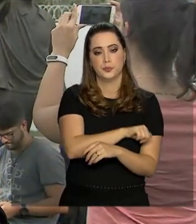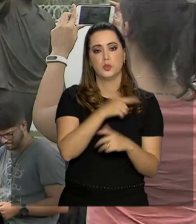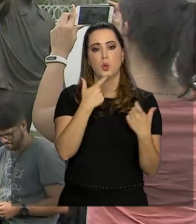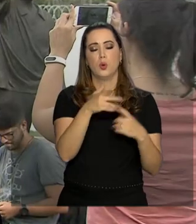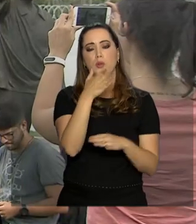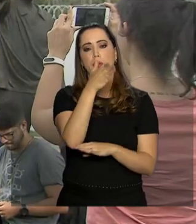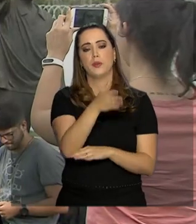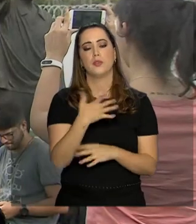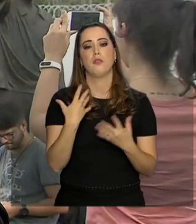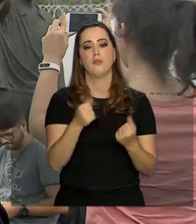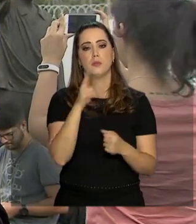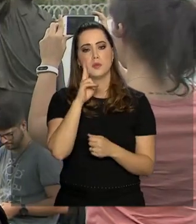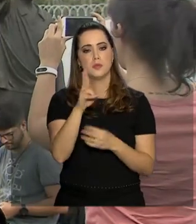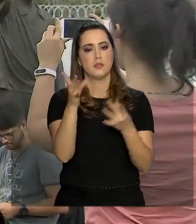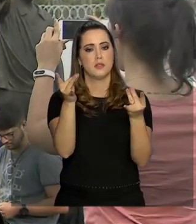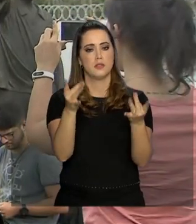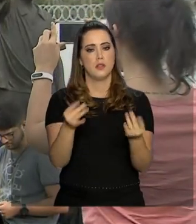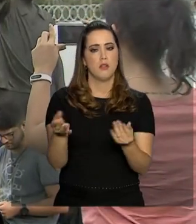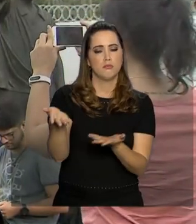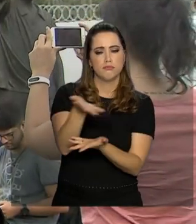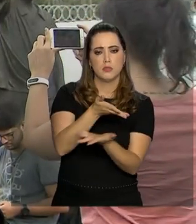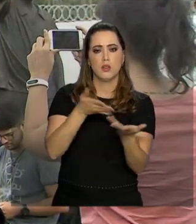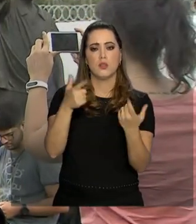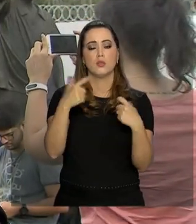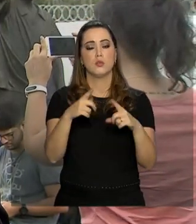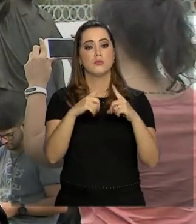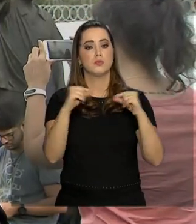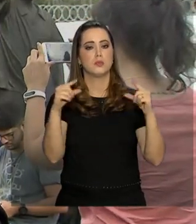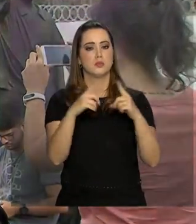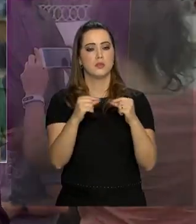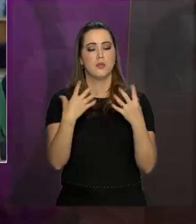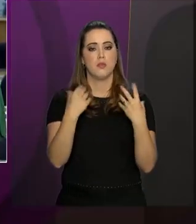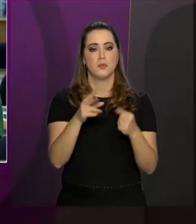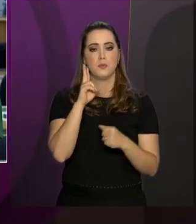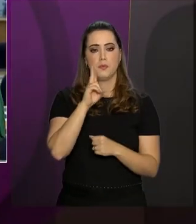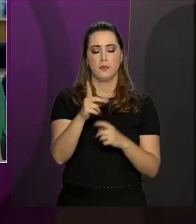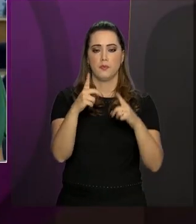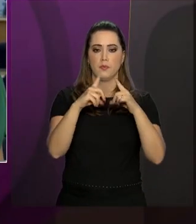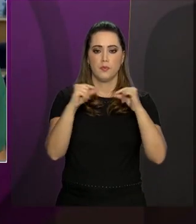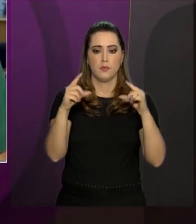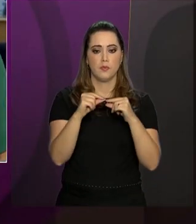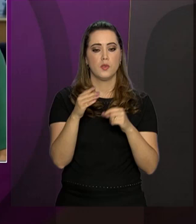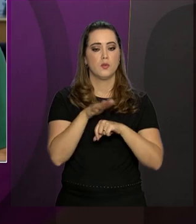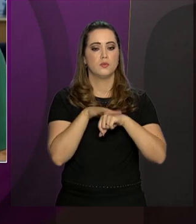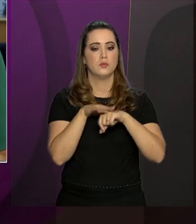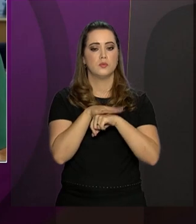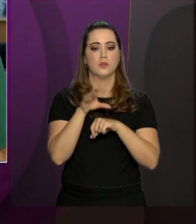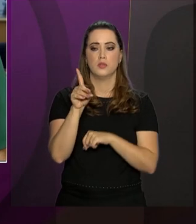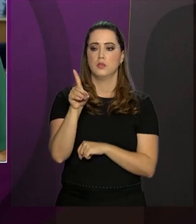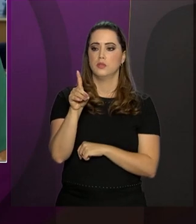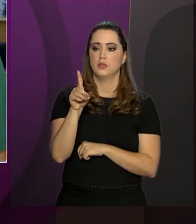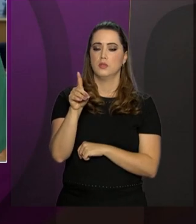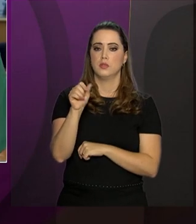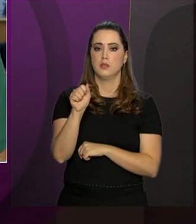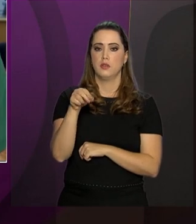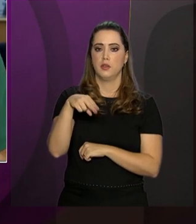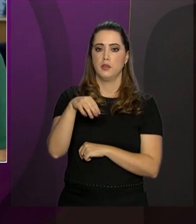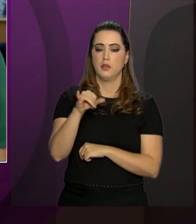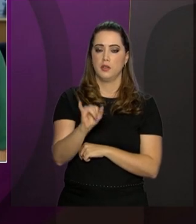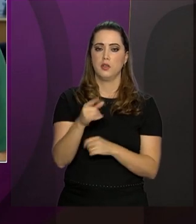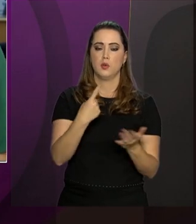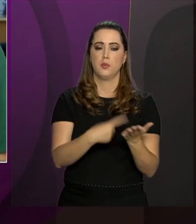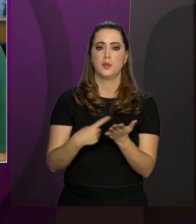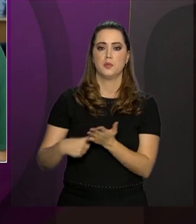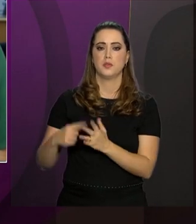região Mas agora vamos saber como está a movimentação na capital federal Vamos direto à Brasília para conversar com o Daniele Popov Que tem a agenda de hoje